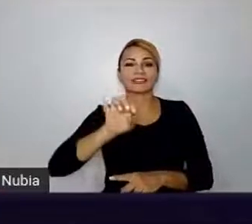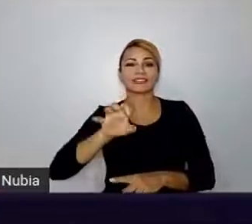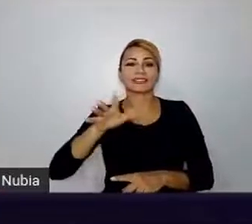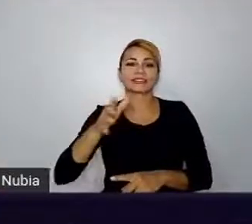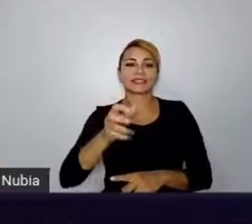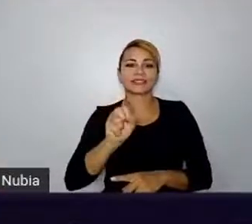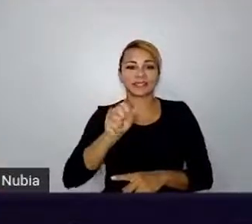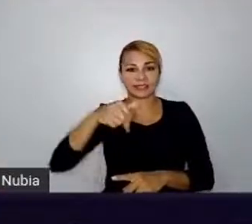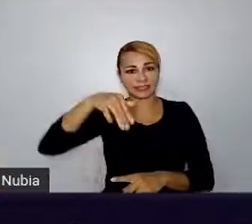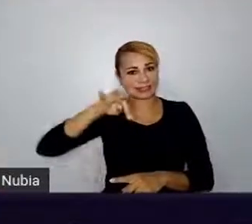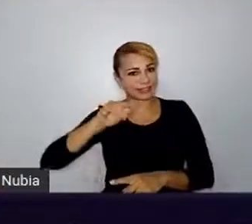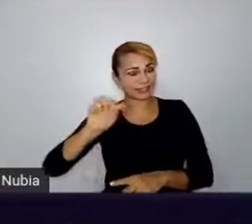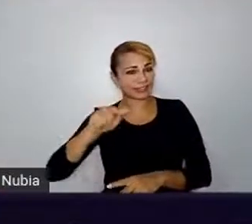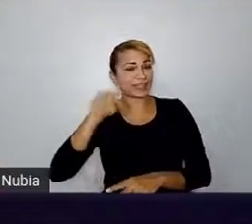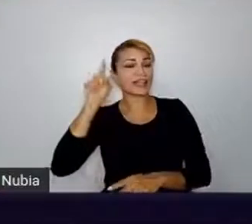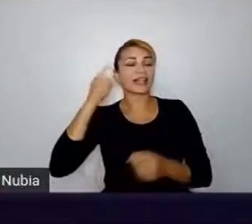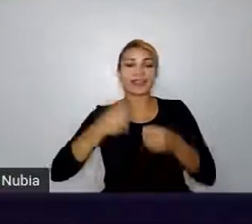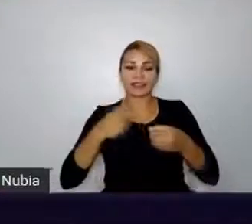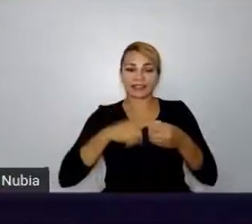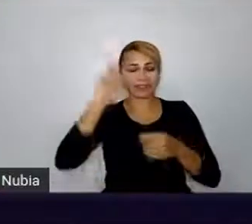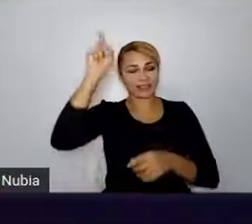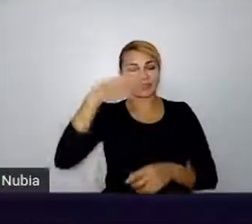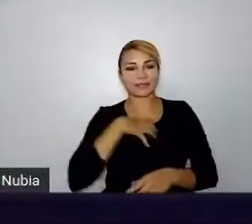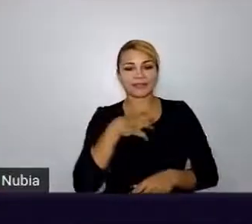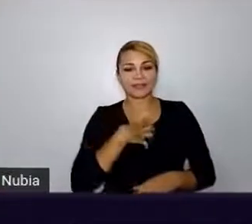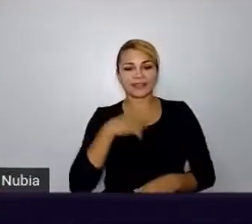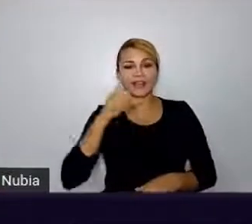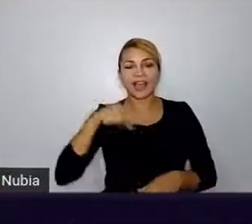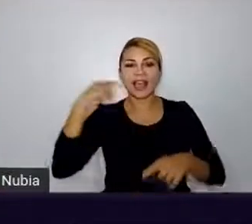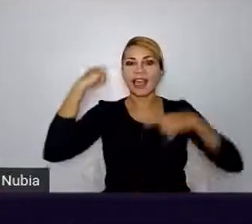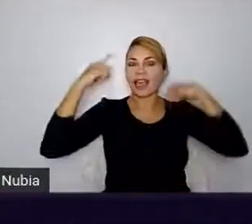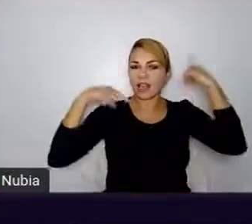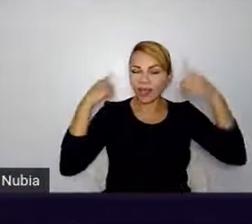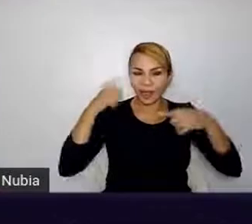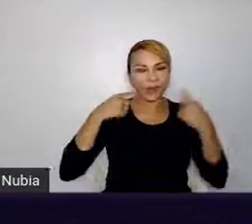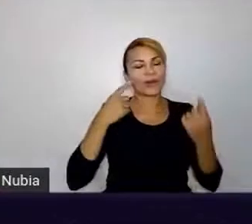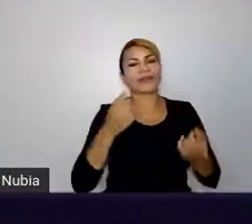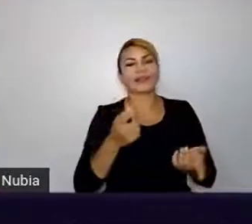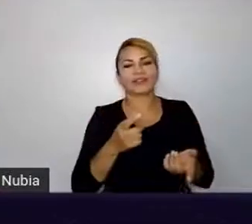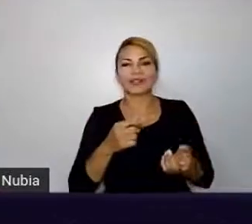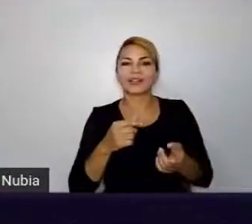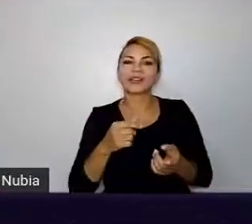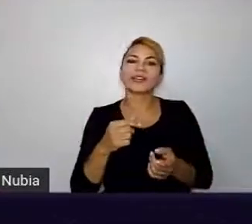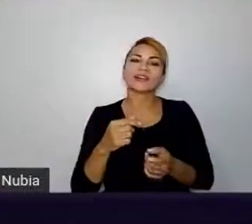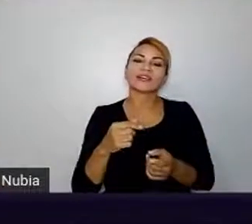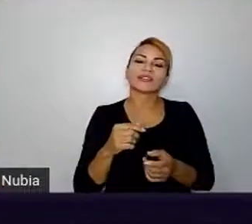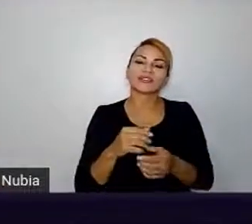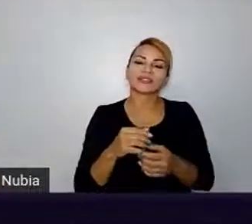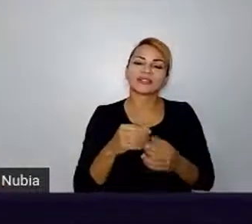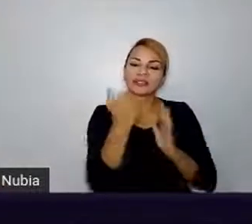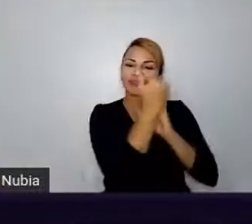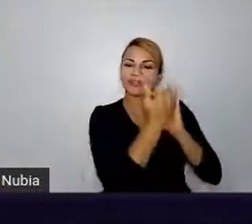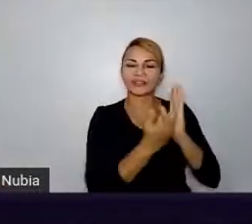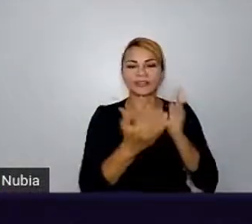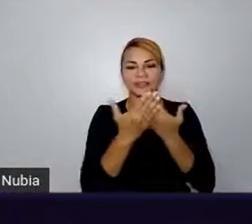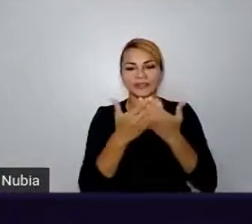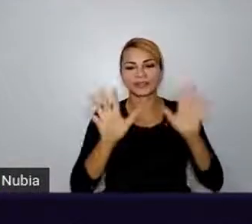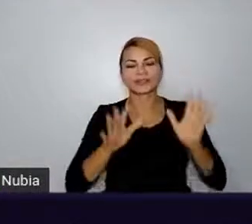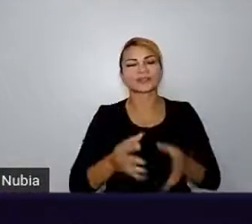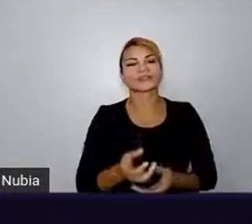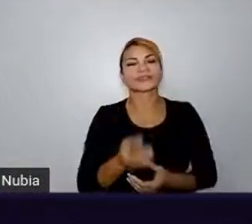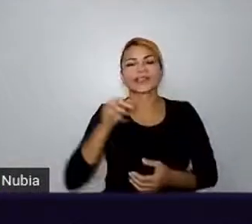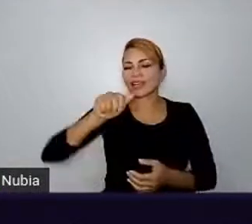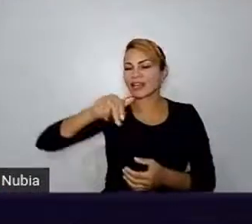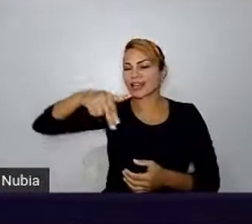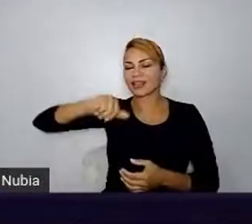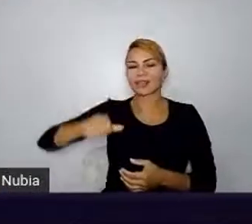jargão que se chama Maluca do Open Source. Ana Paula Gomes, boa noite. Boa noite, Mário. Muito emocionado de